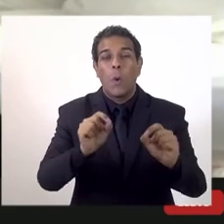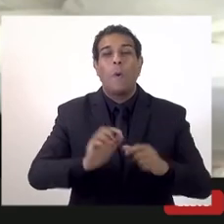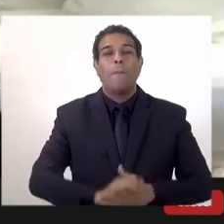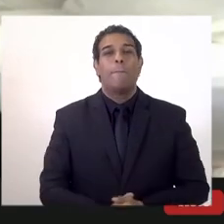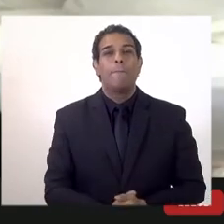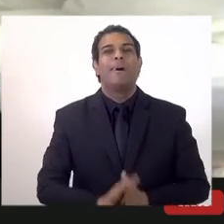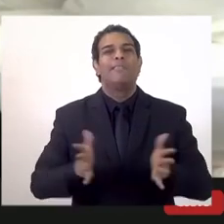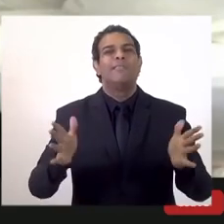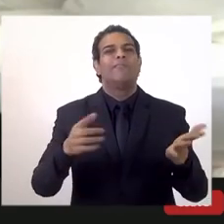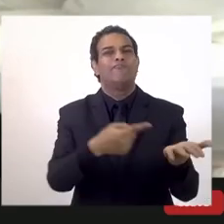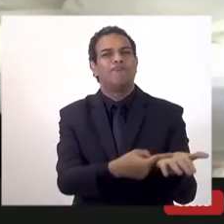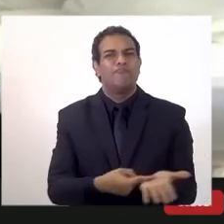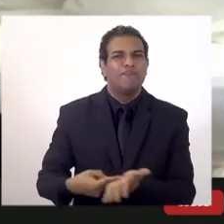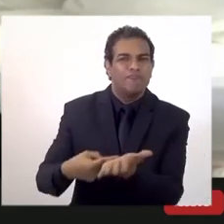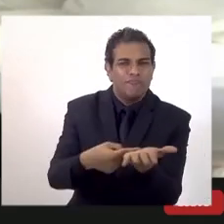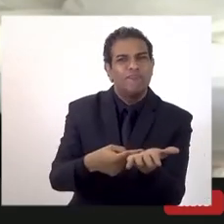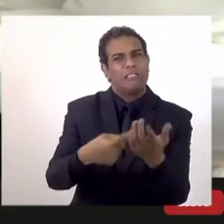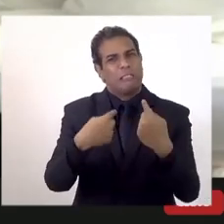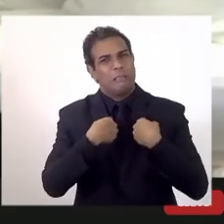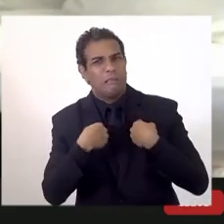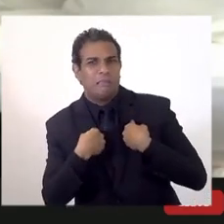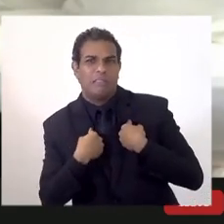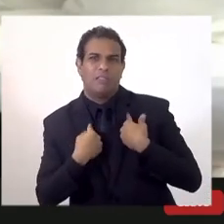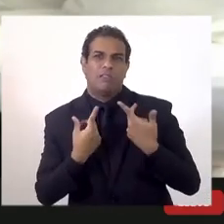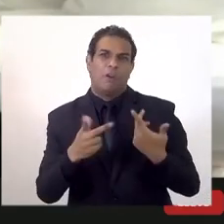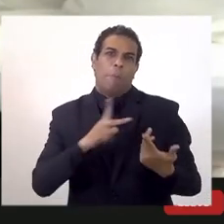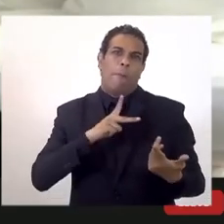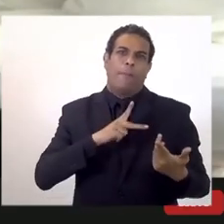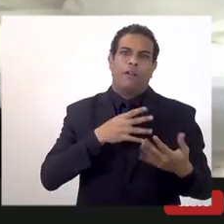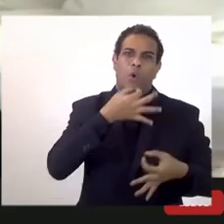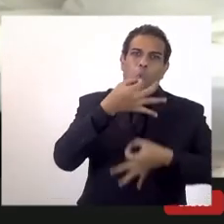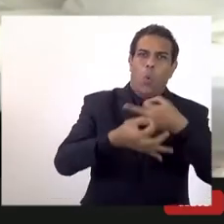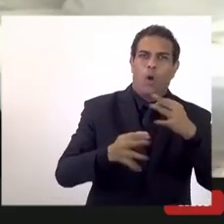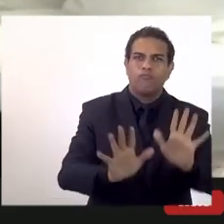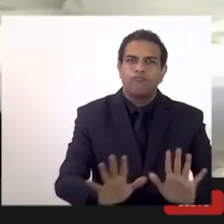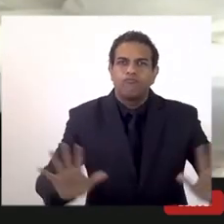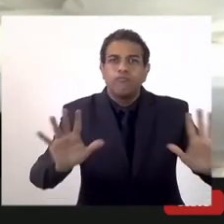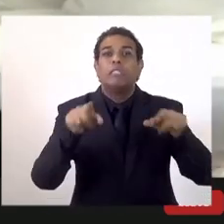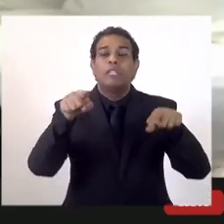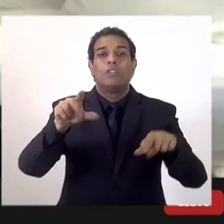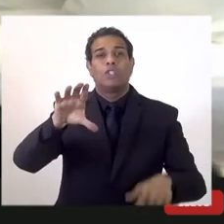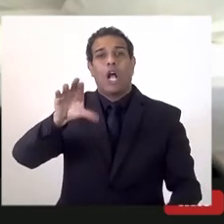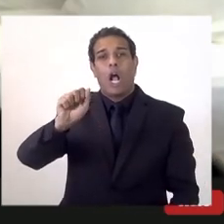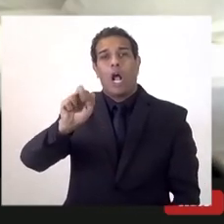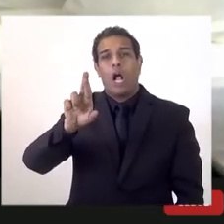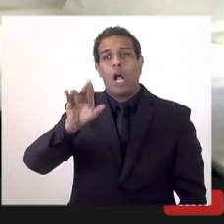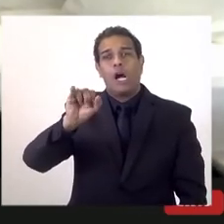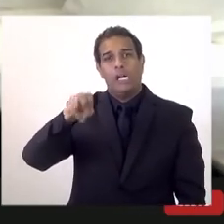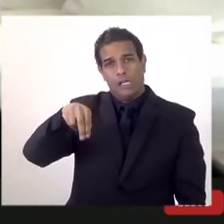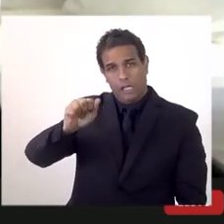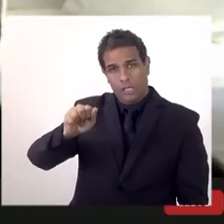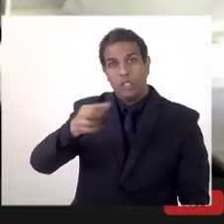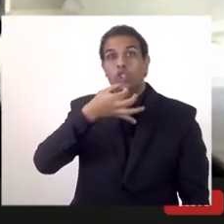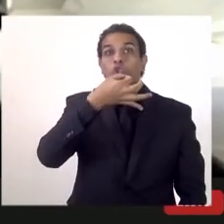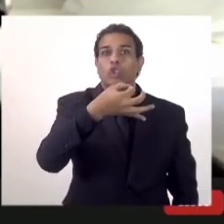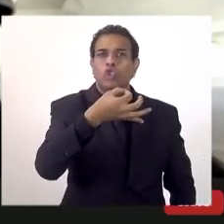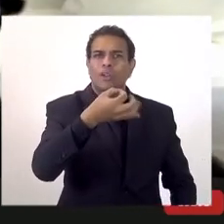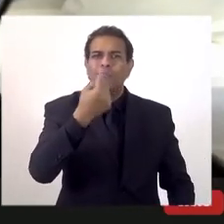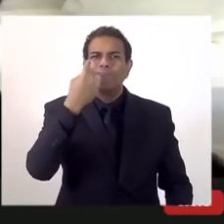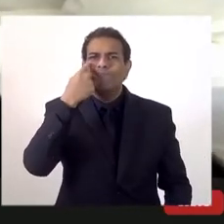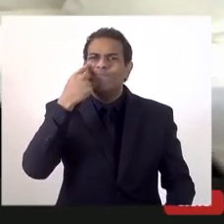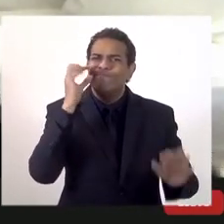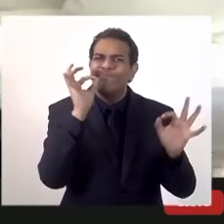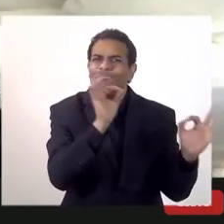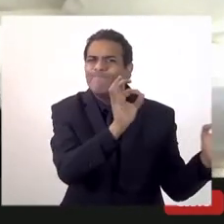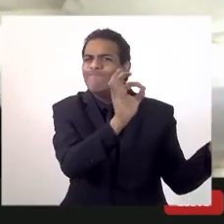ela já deve estar aí e eu não vou particularizar ela deixa a Karine e finalmente eu queria chamar um ponto